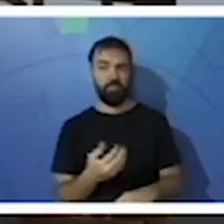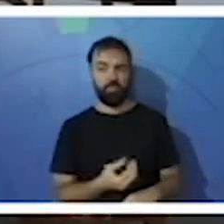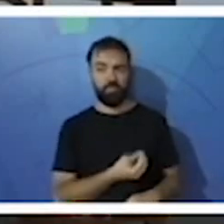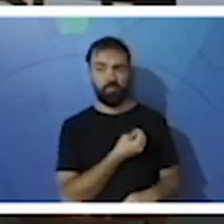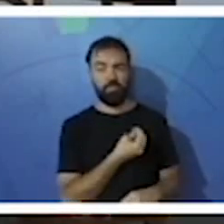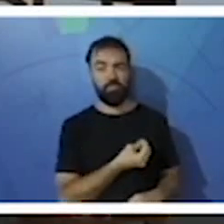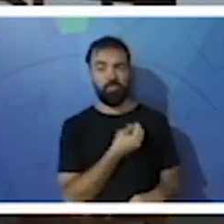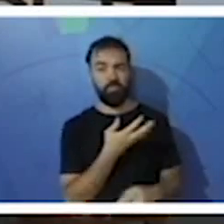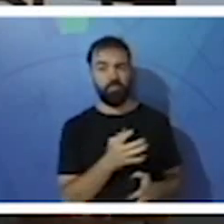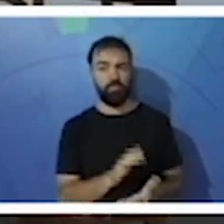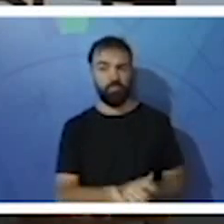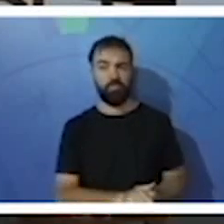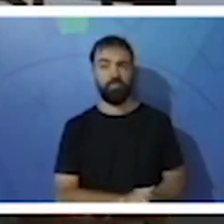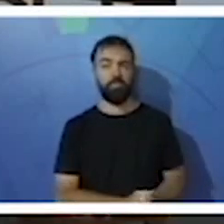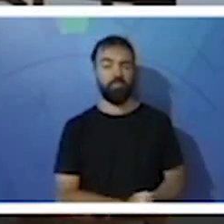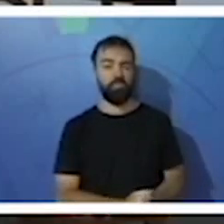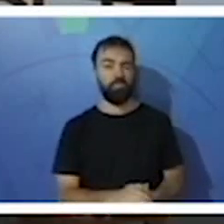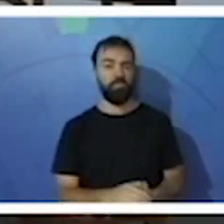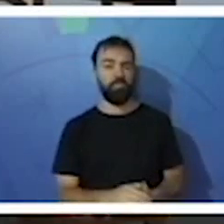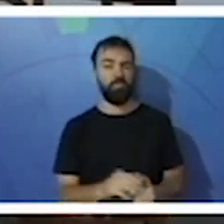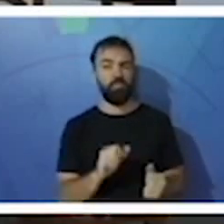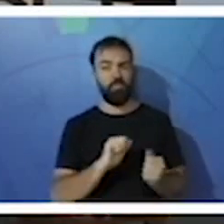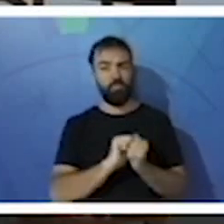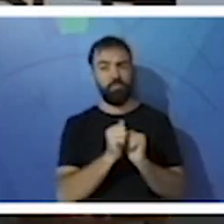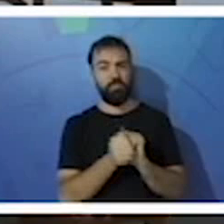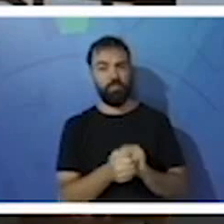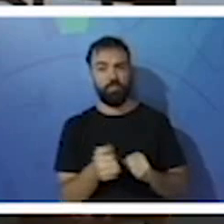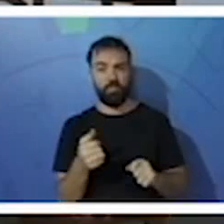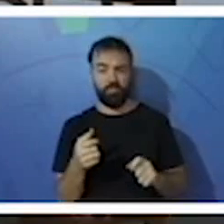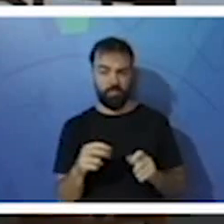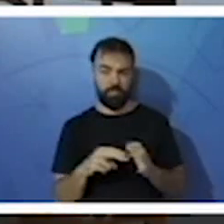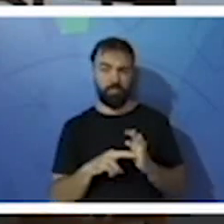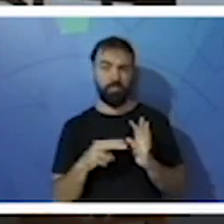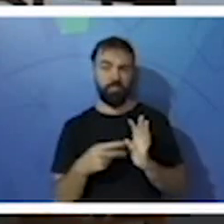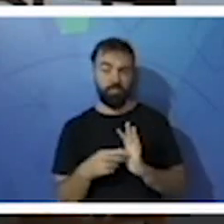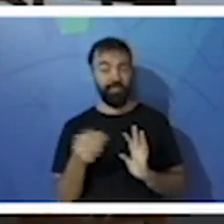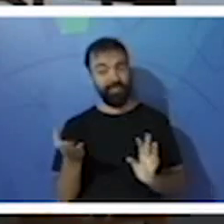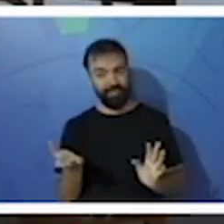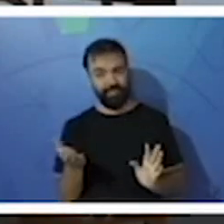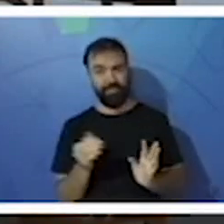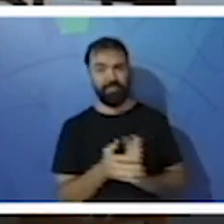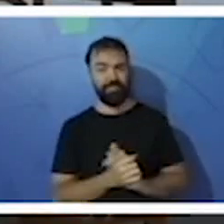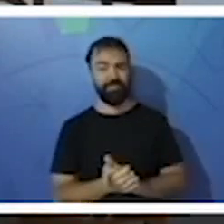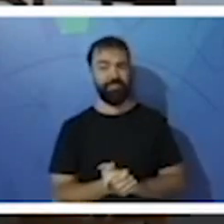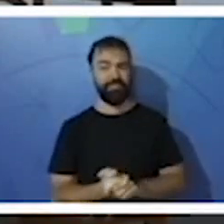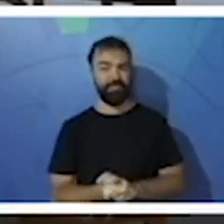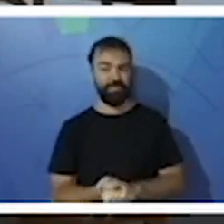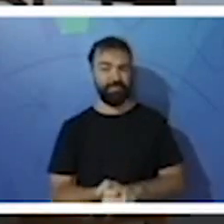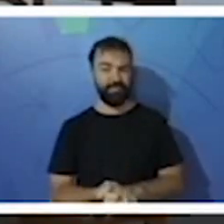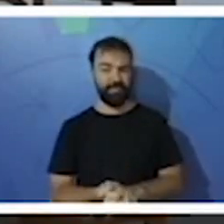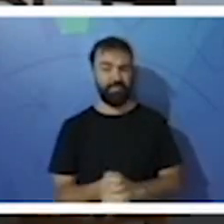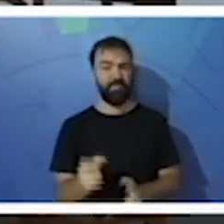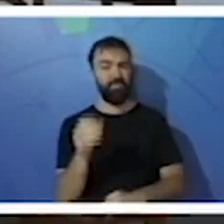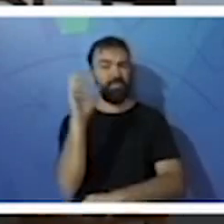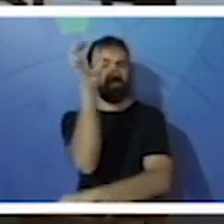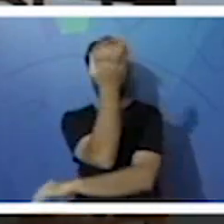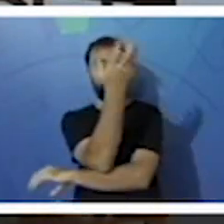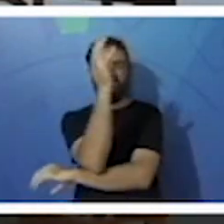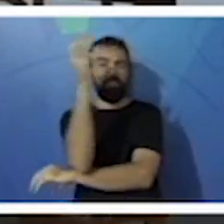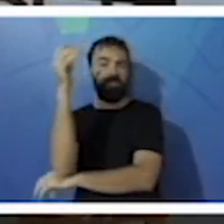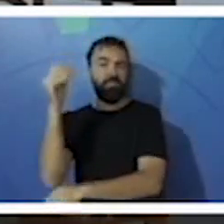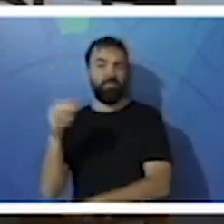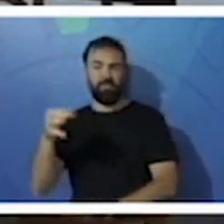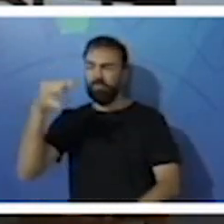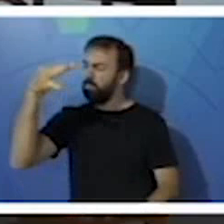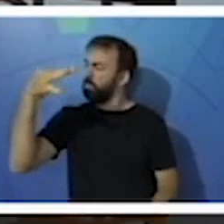isso ele estar adaptado para nós vermos o quanto a natureza é perfeita em todos os sentidos, ok? Vamos